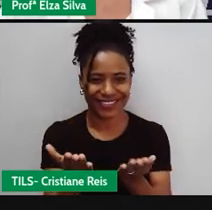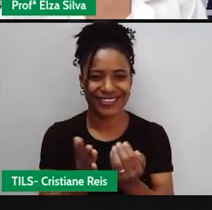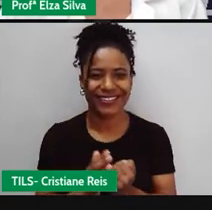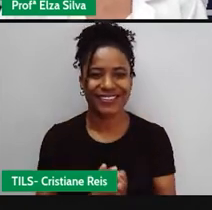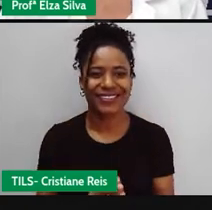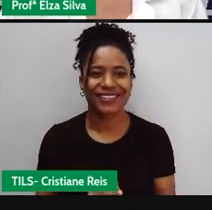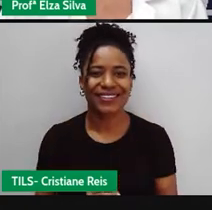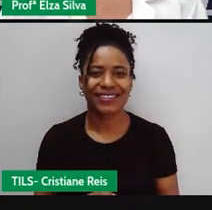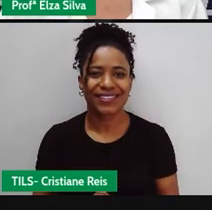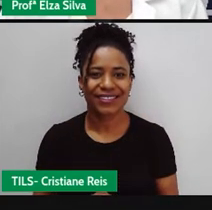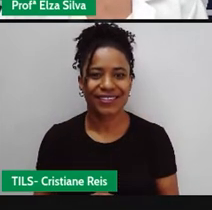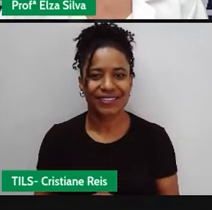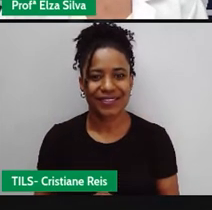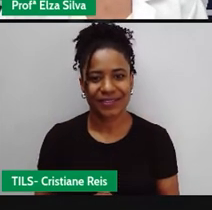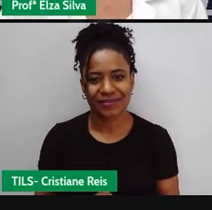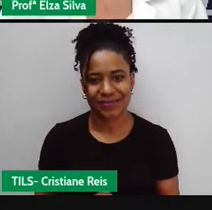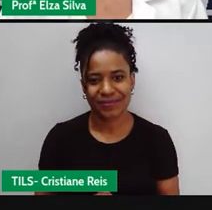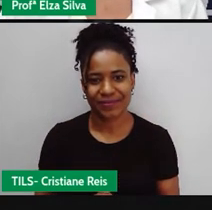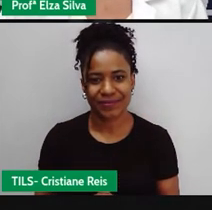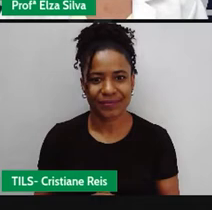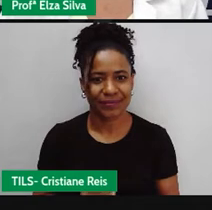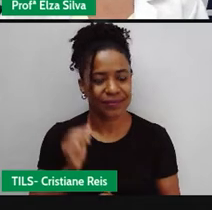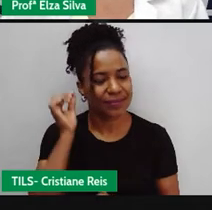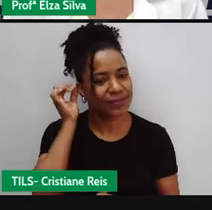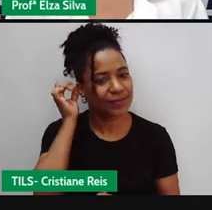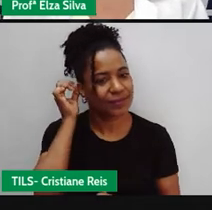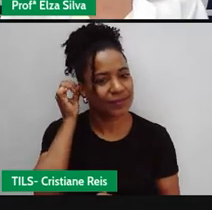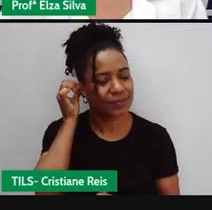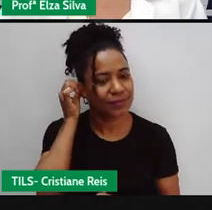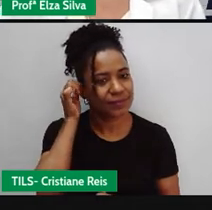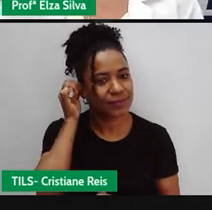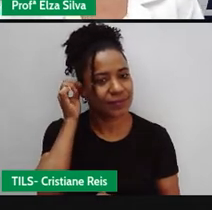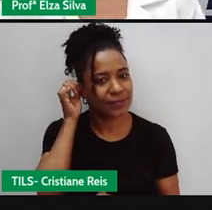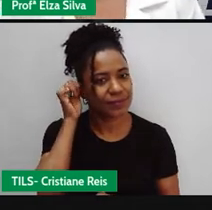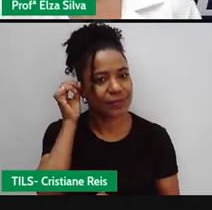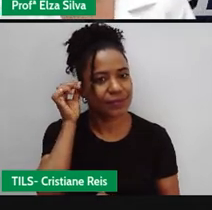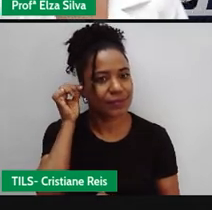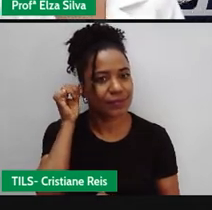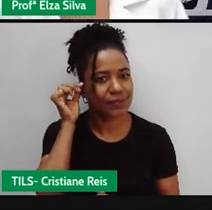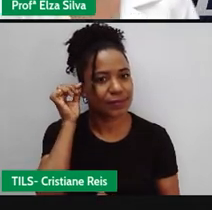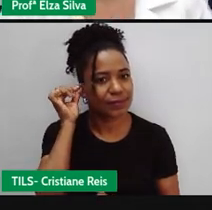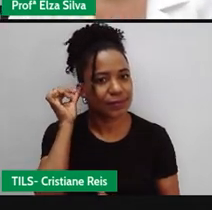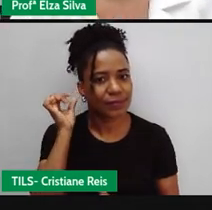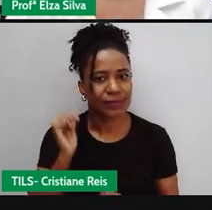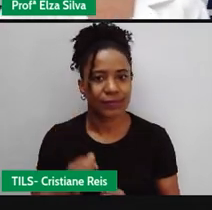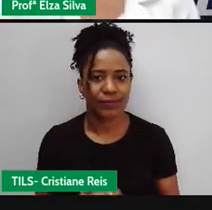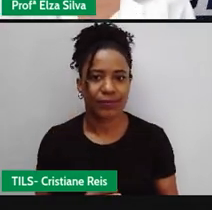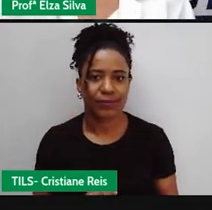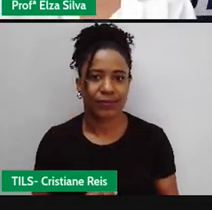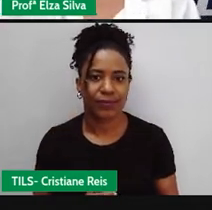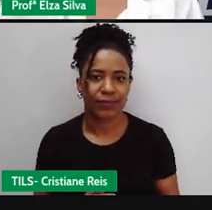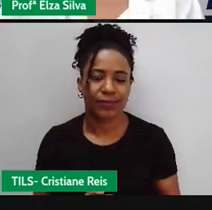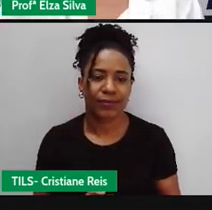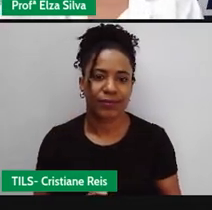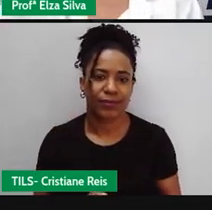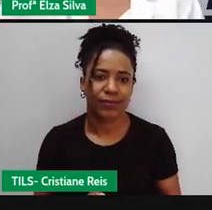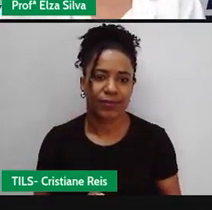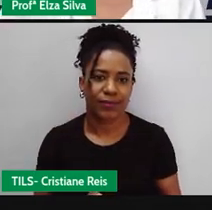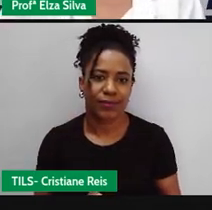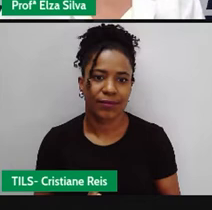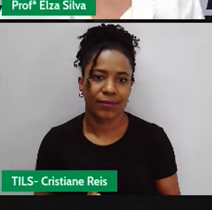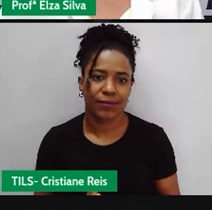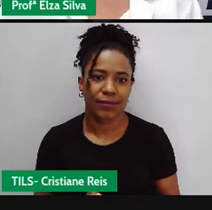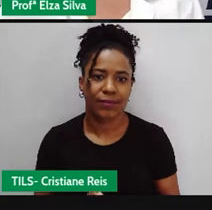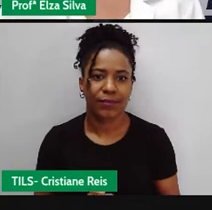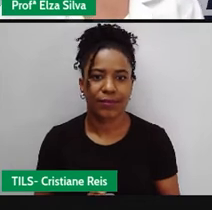In a perilous task to recover stolen plutonium Ethan Hunt chooses to